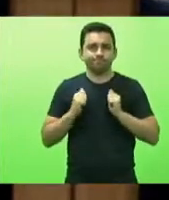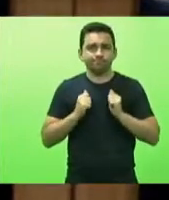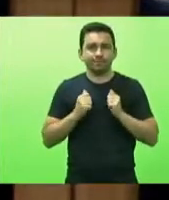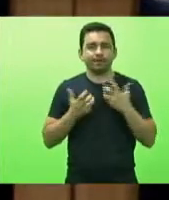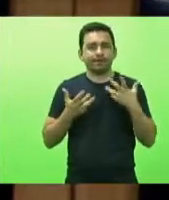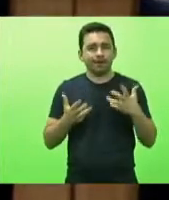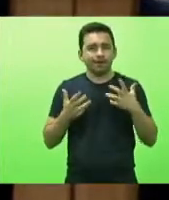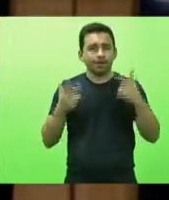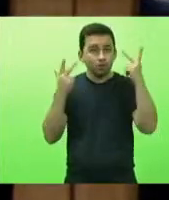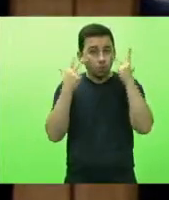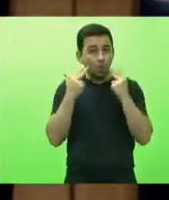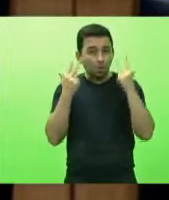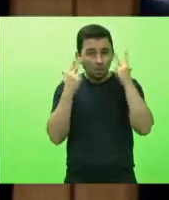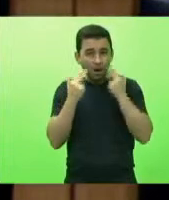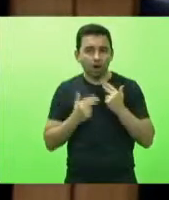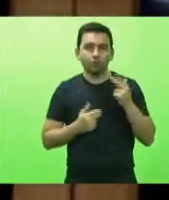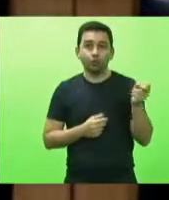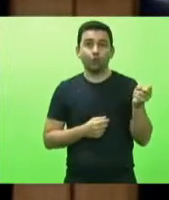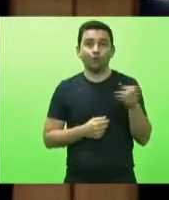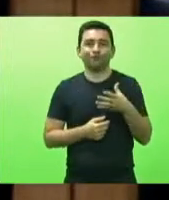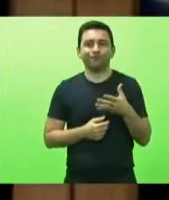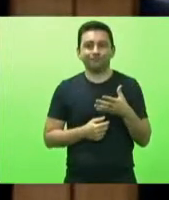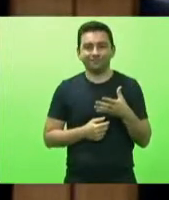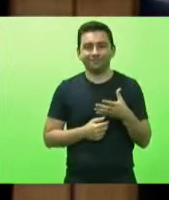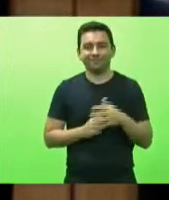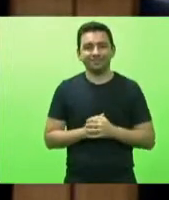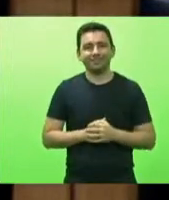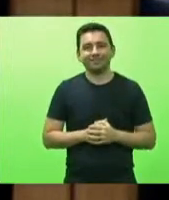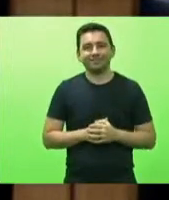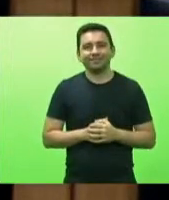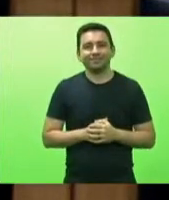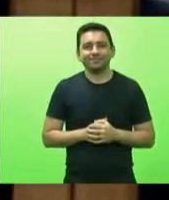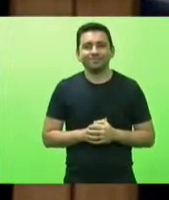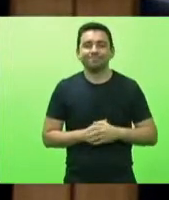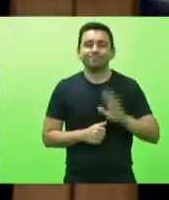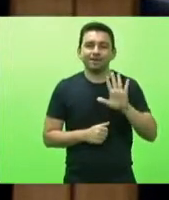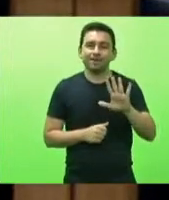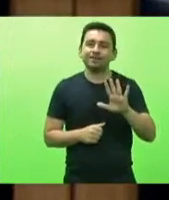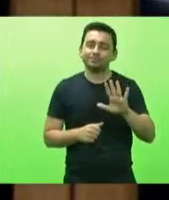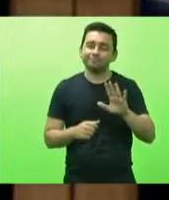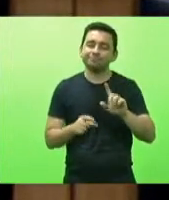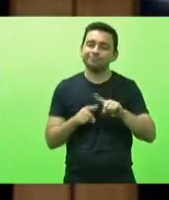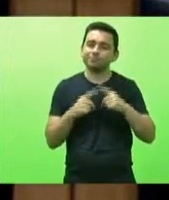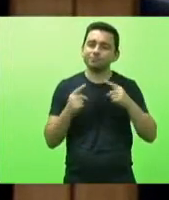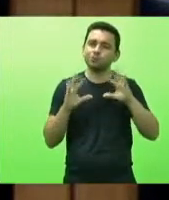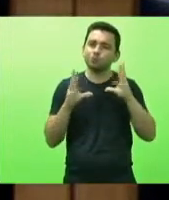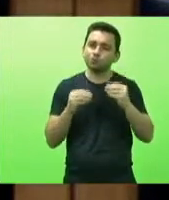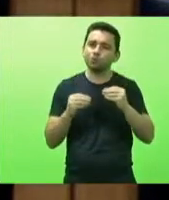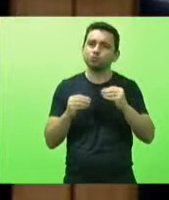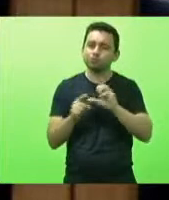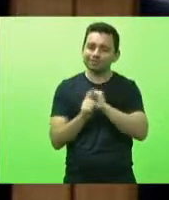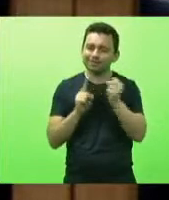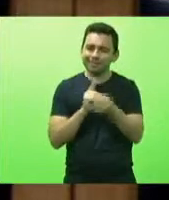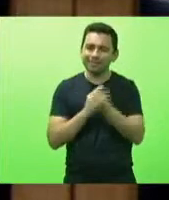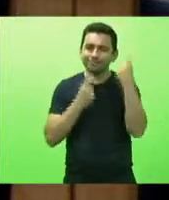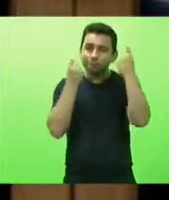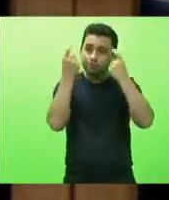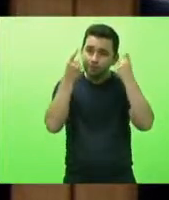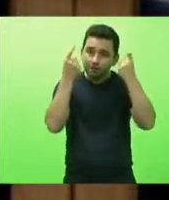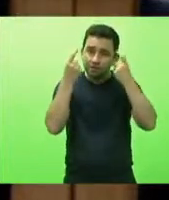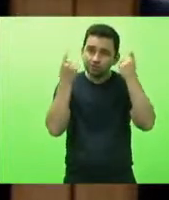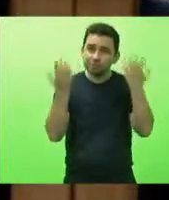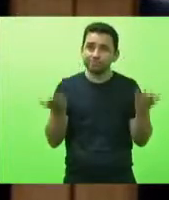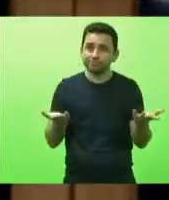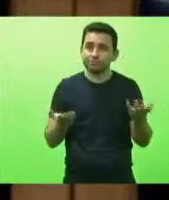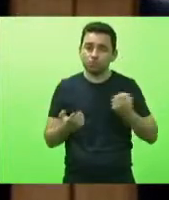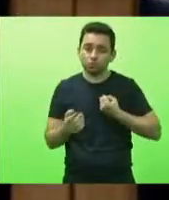ao normal ao novo normal e isso faz com que a sociedade catarinense fique muito preocupada com os números